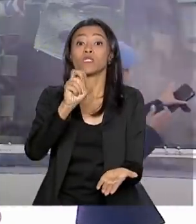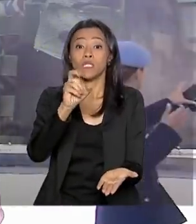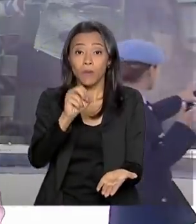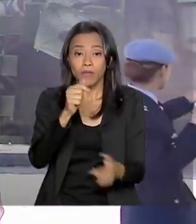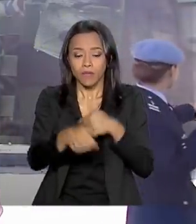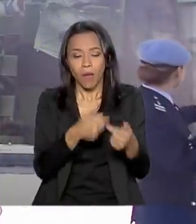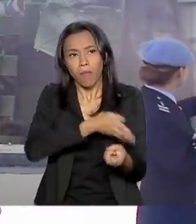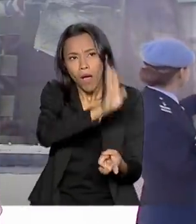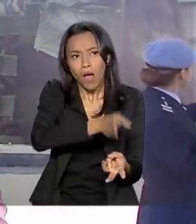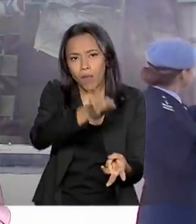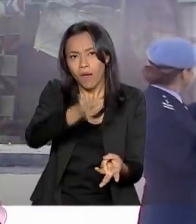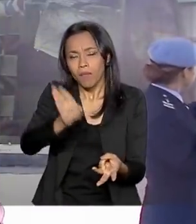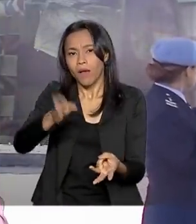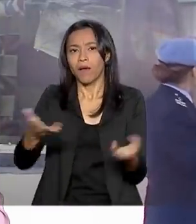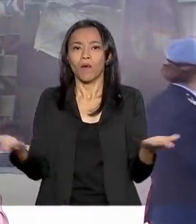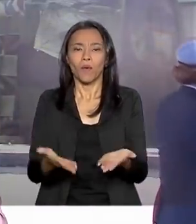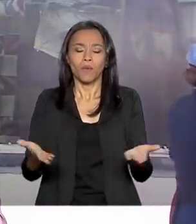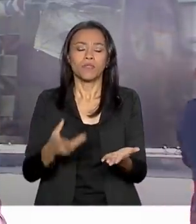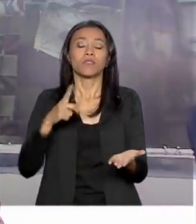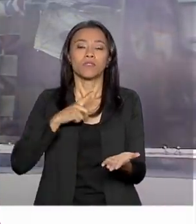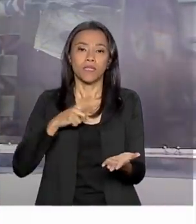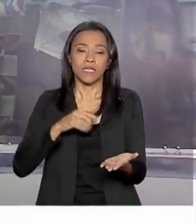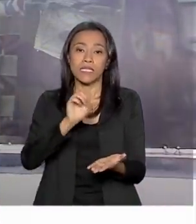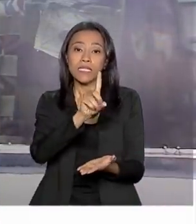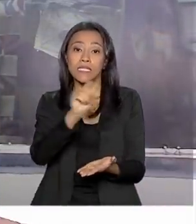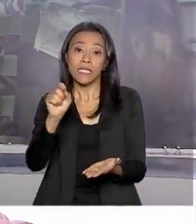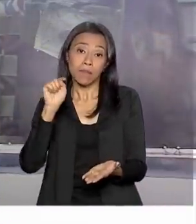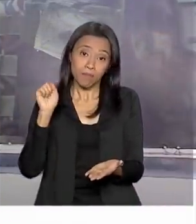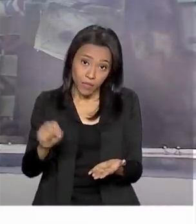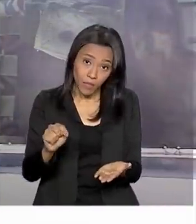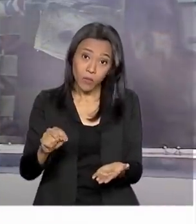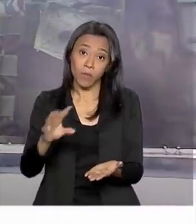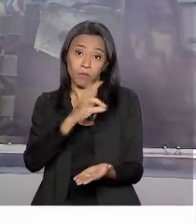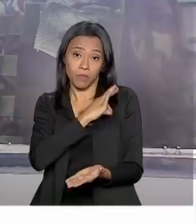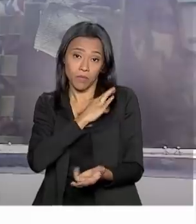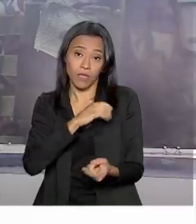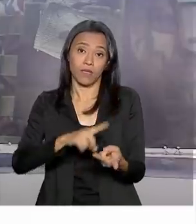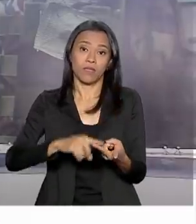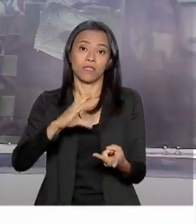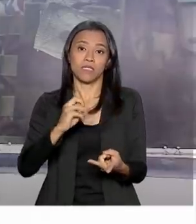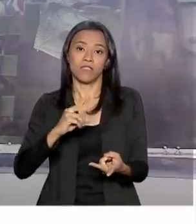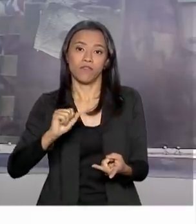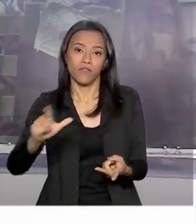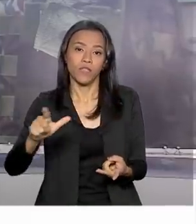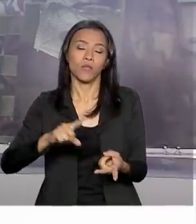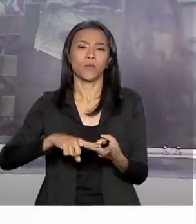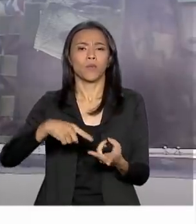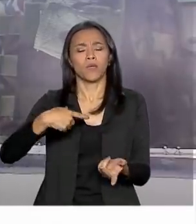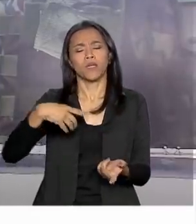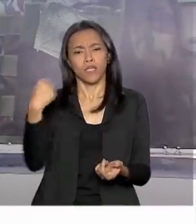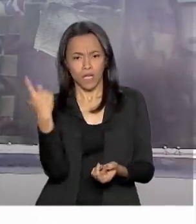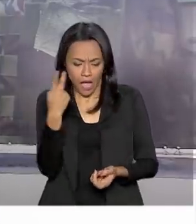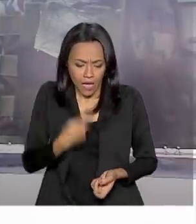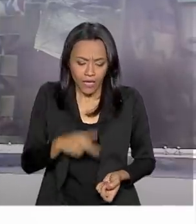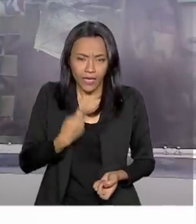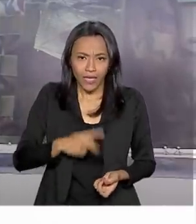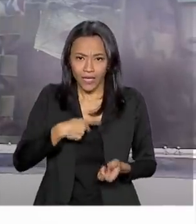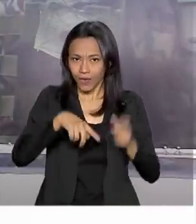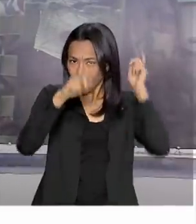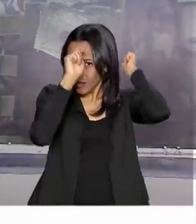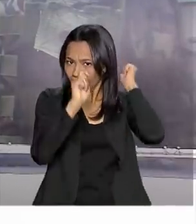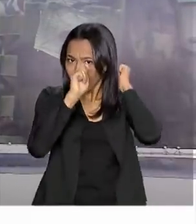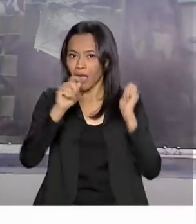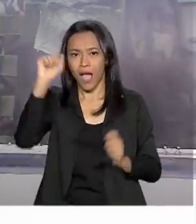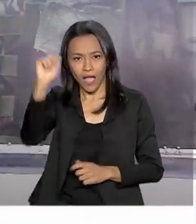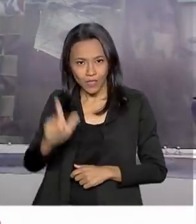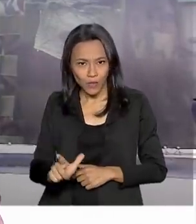manutenção da paz da ONU emprega cerca de 100 mil militares, policiais e civis. Nossos capacetes azuis trabalham